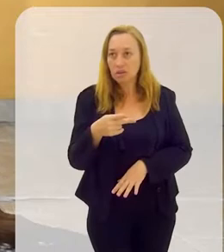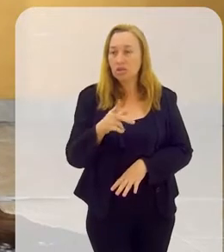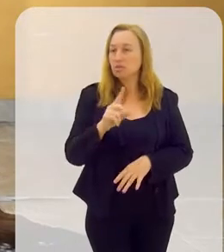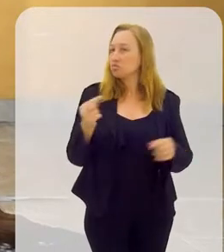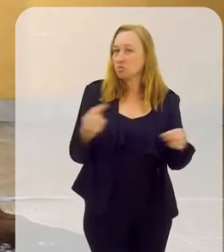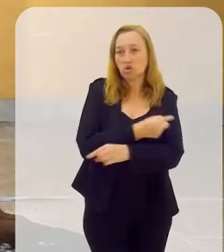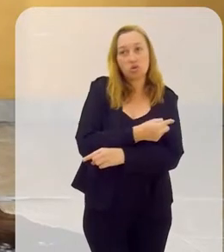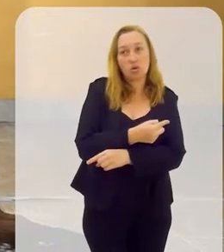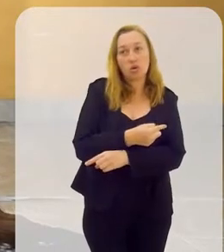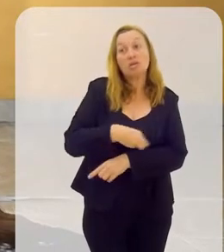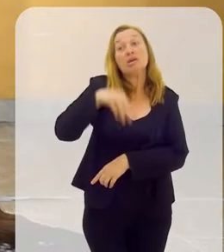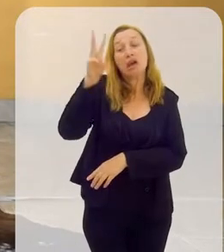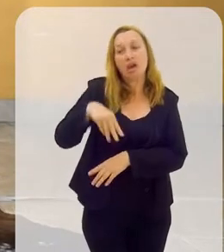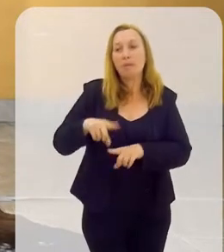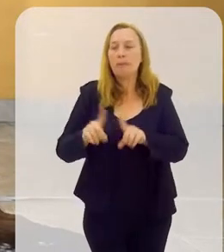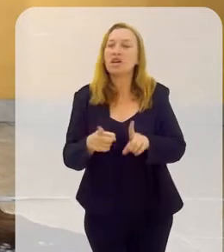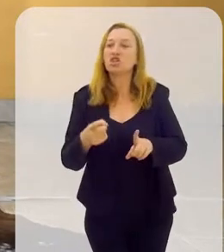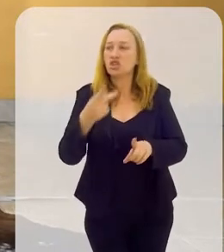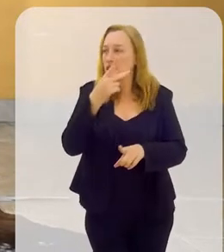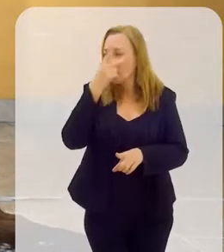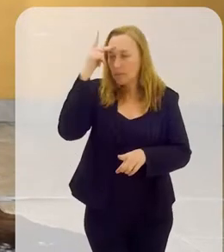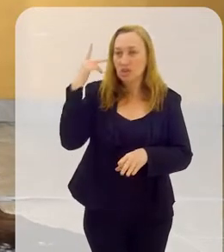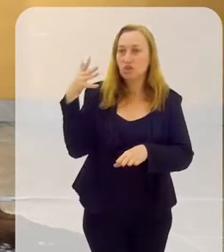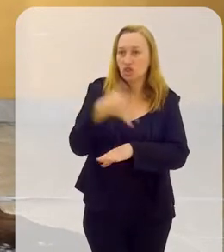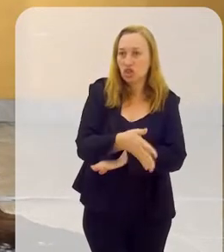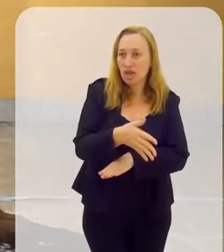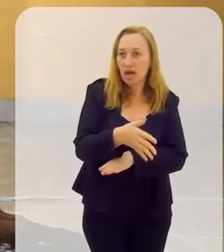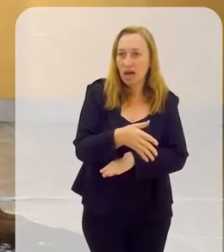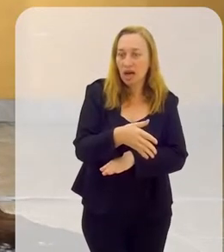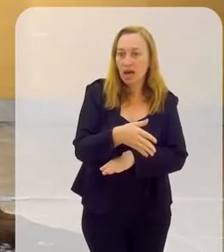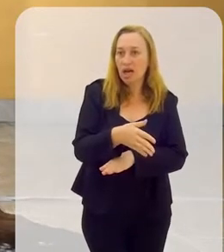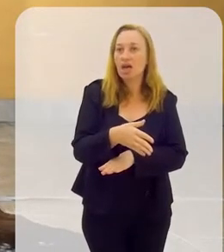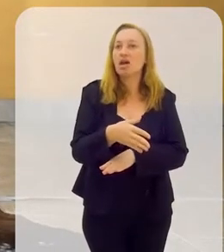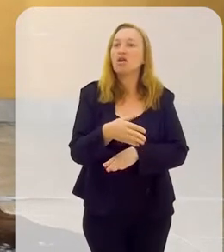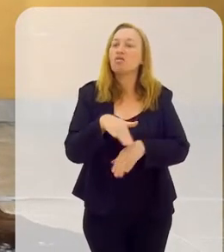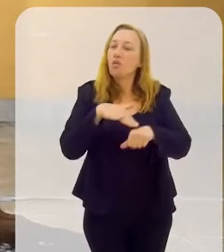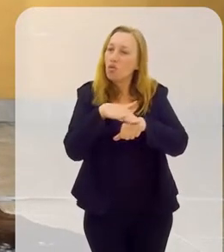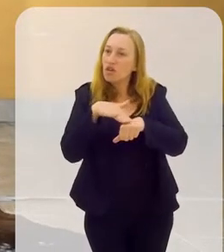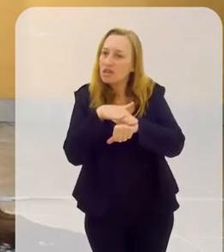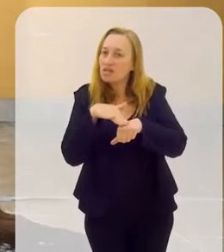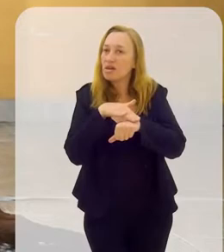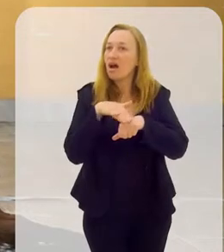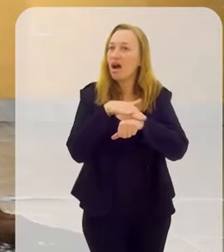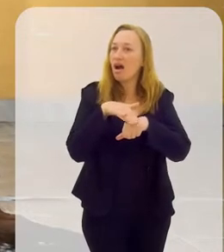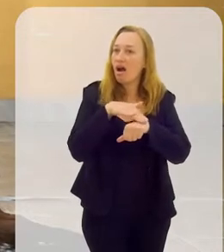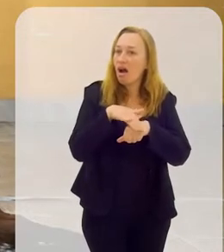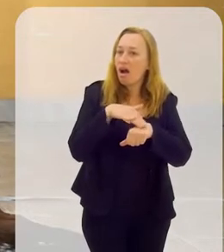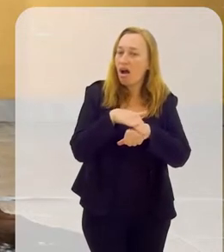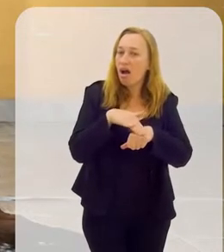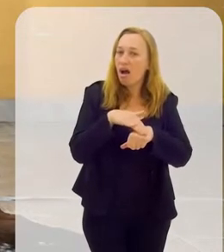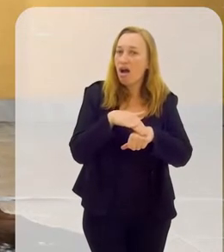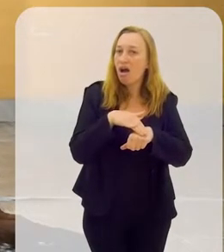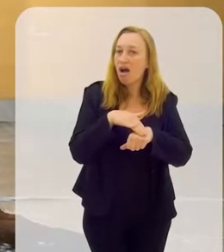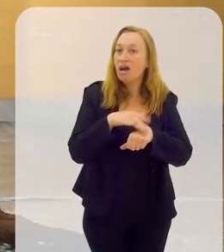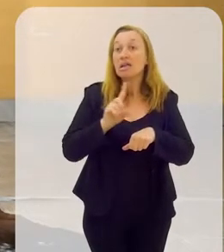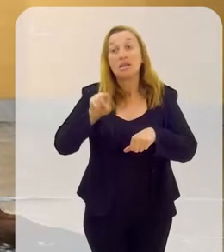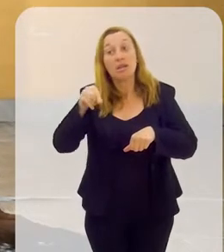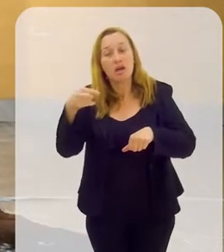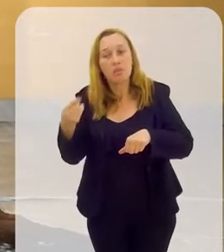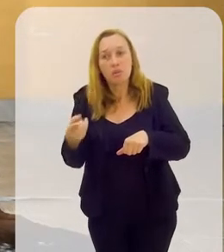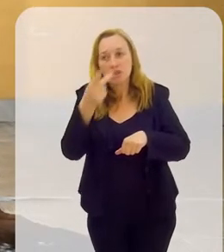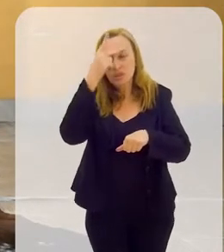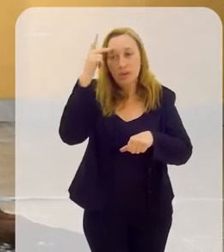não discordo de quem o faça, mas chegar uma pessoa que, ah, bolou, vamos ali, vamos conversar, conversa-se,